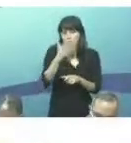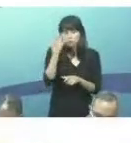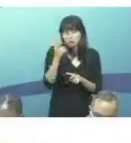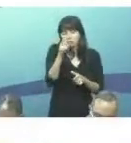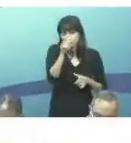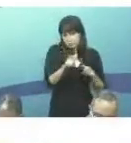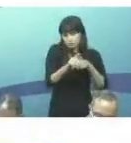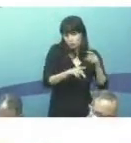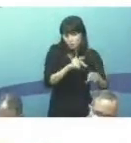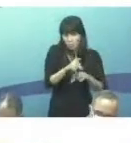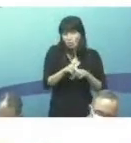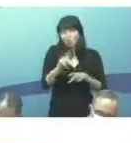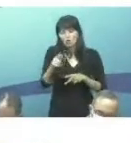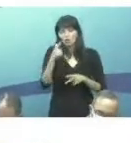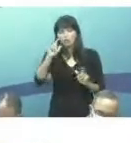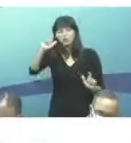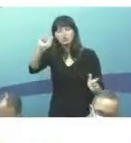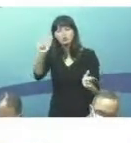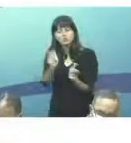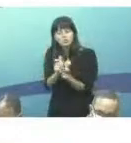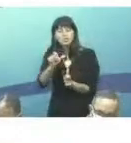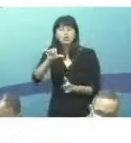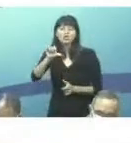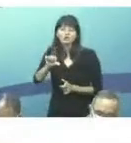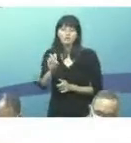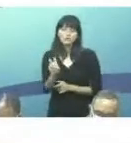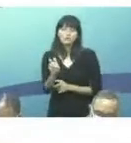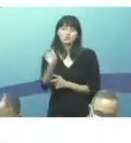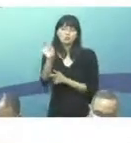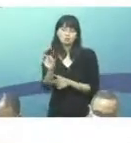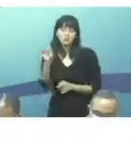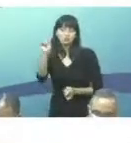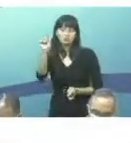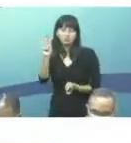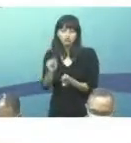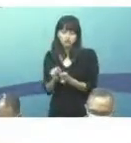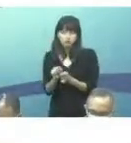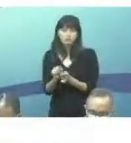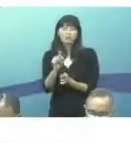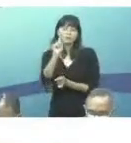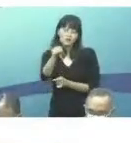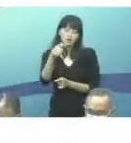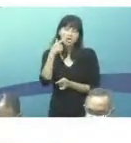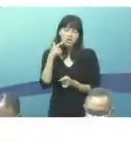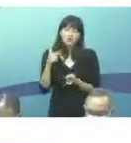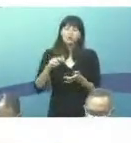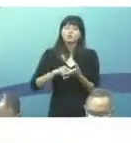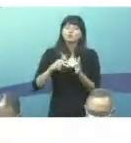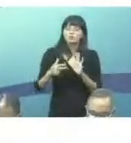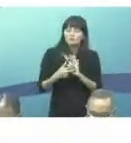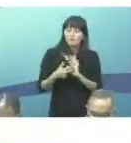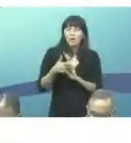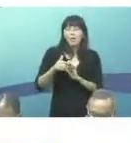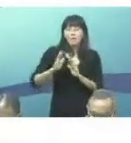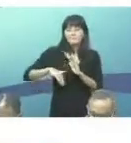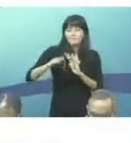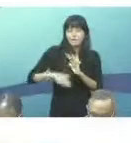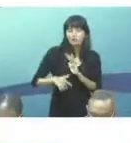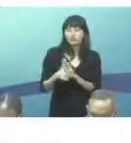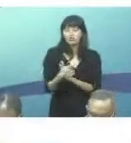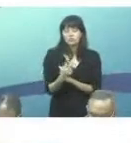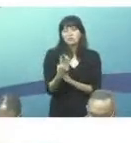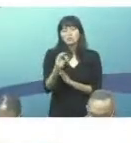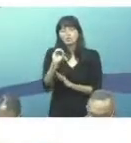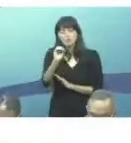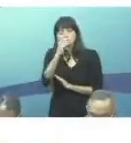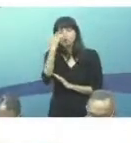reduzir o número de mortes por TB em 95%. Isso significa alcançar menos de 230 mortes por TB até